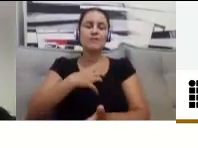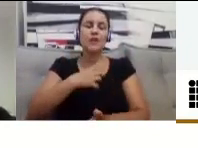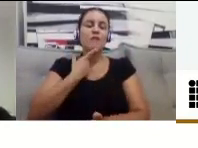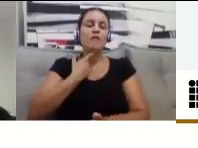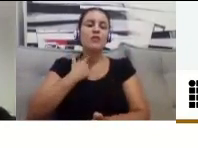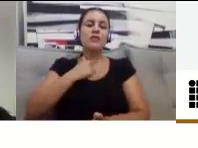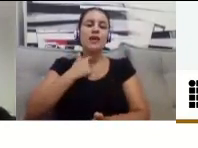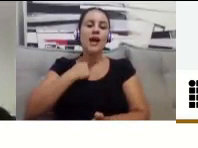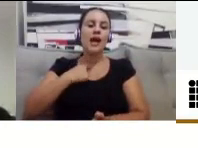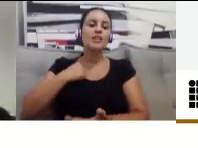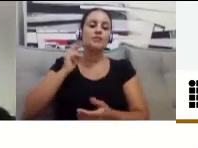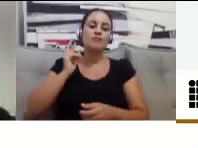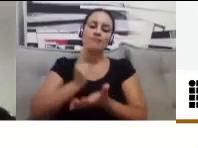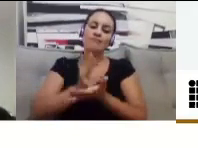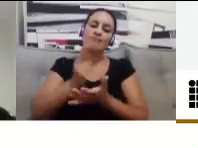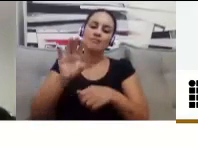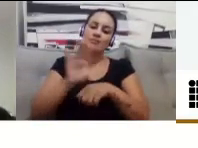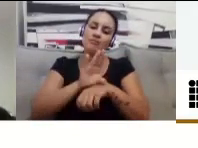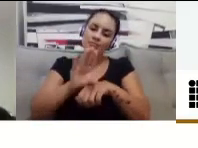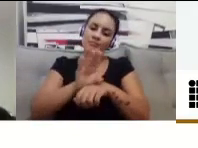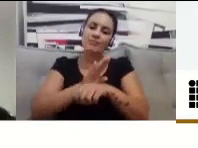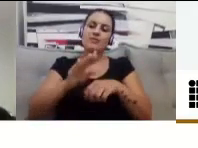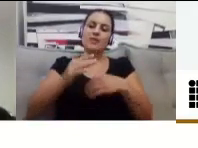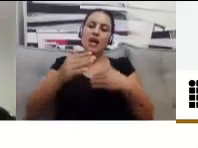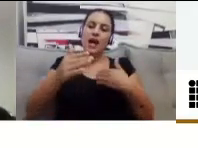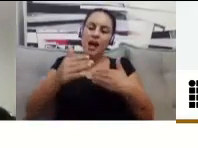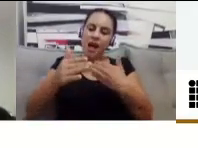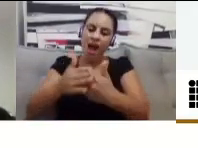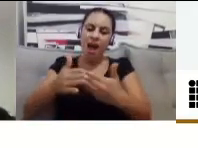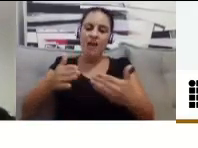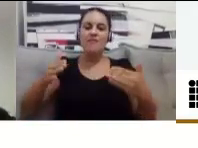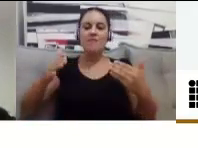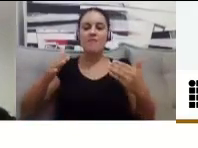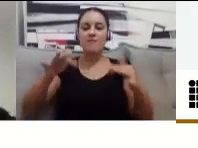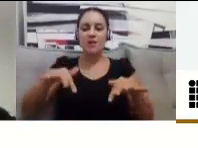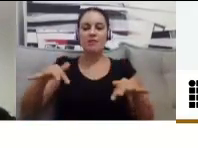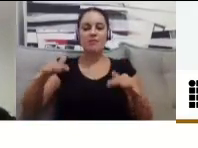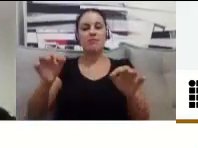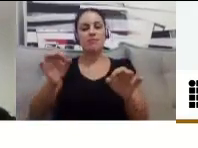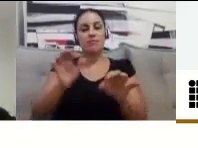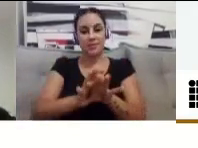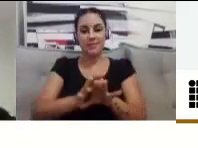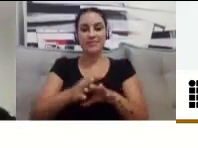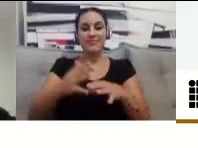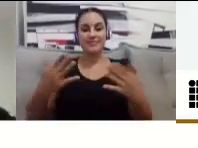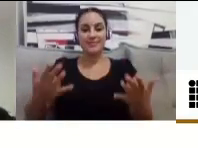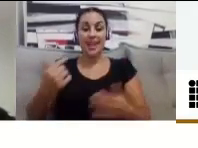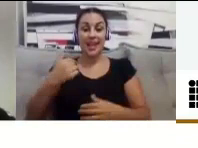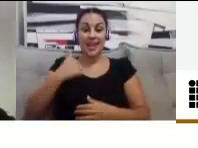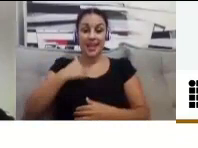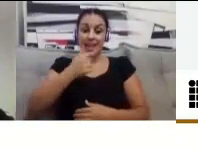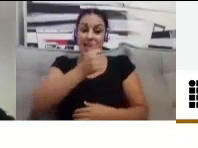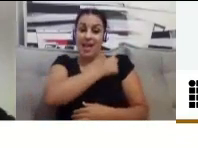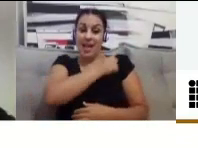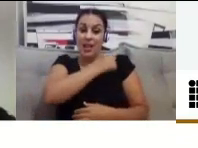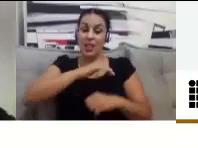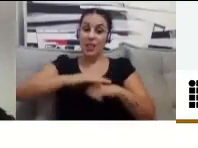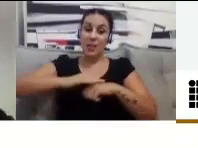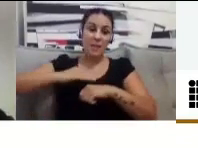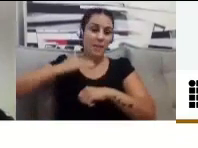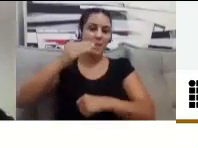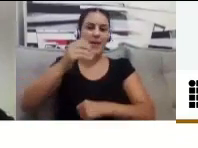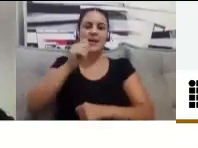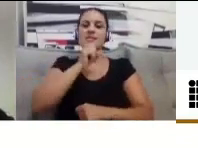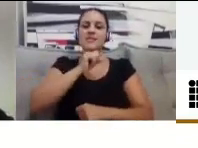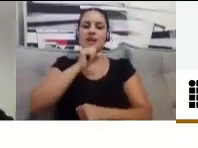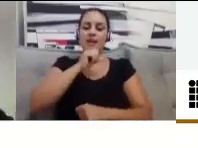é assim, um desafio aprender. Acho que eu sou aluna mais velha, né? Tenho 50 anos, daqui uma semana